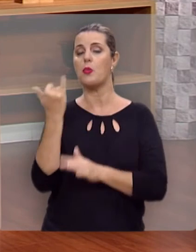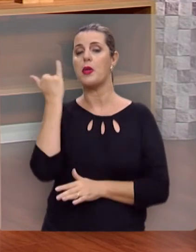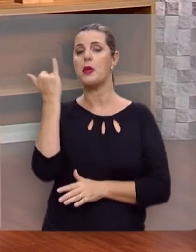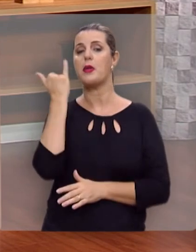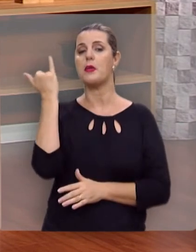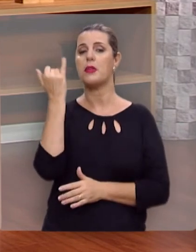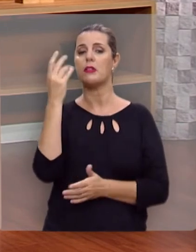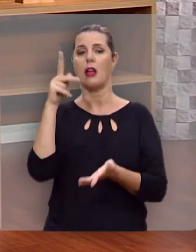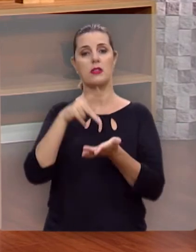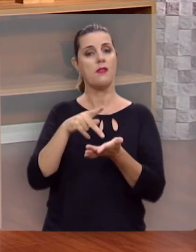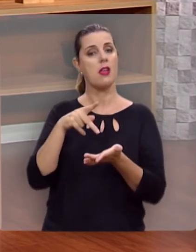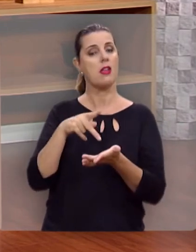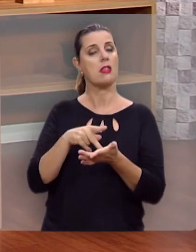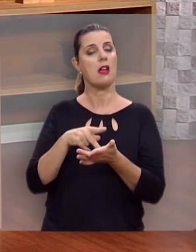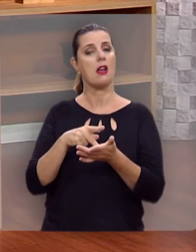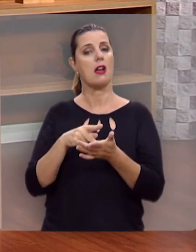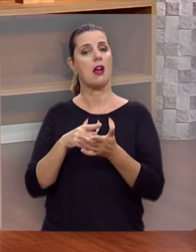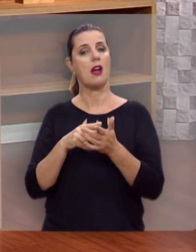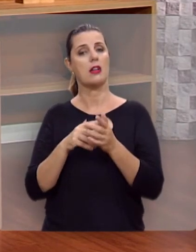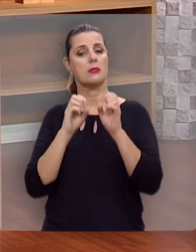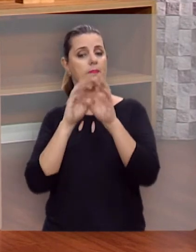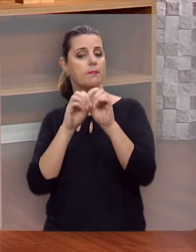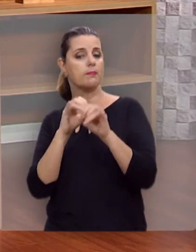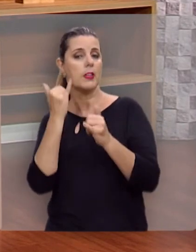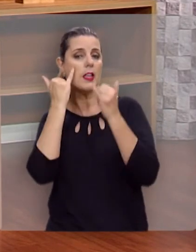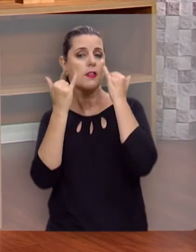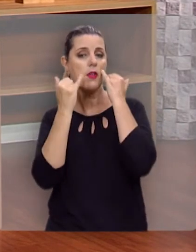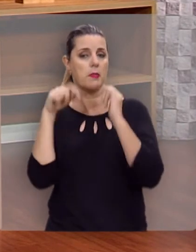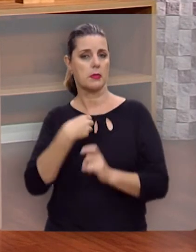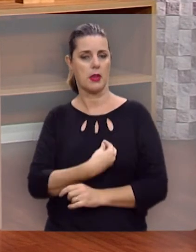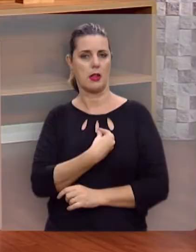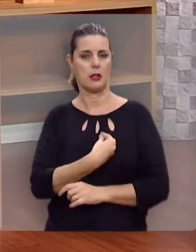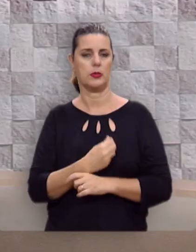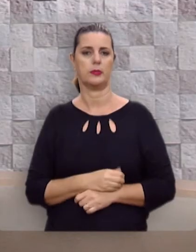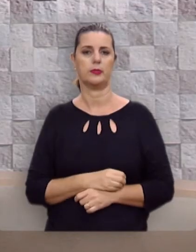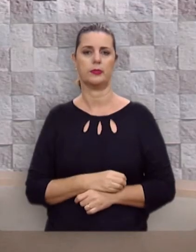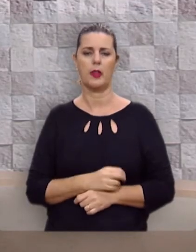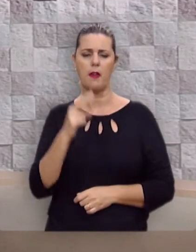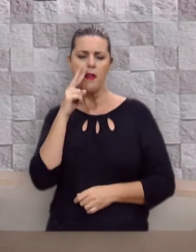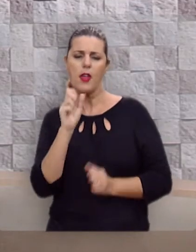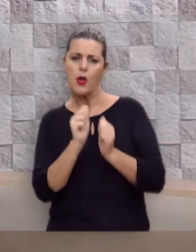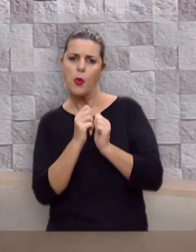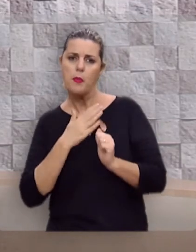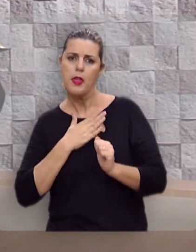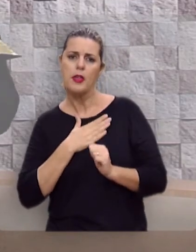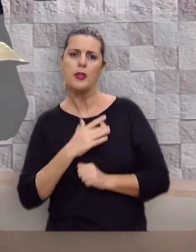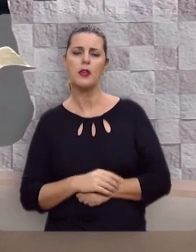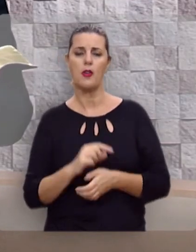importantes e oportunas lições e aplicações. Note comigo,